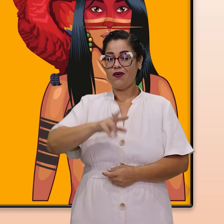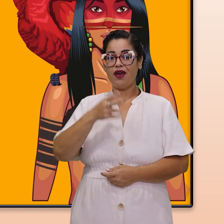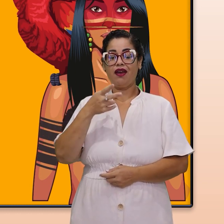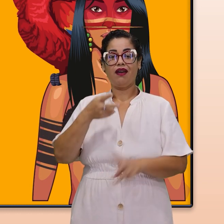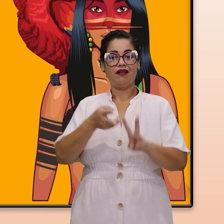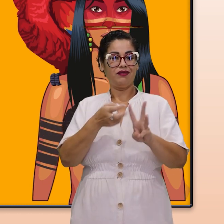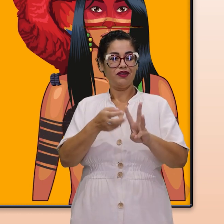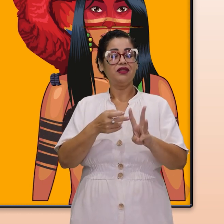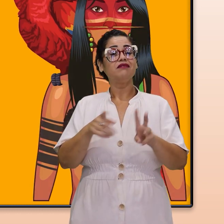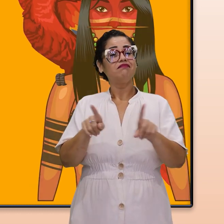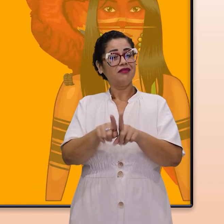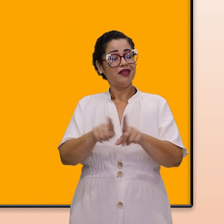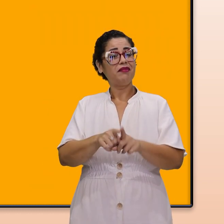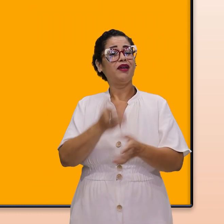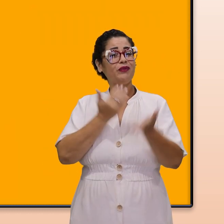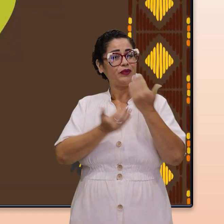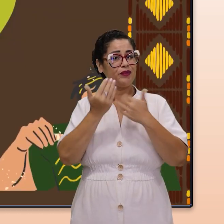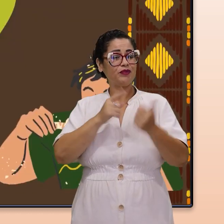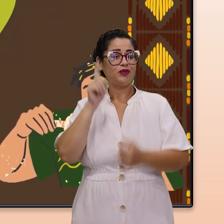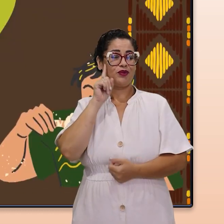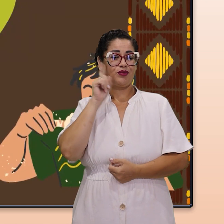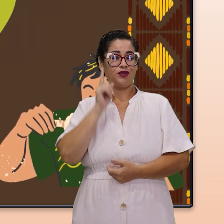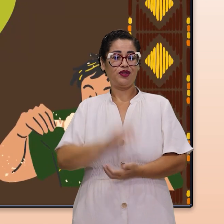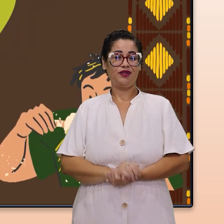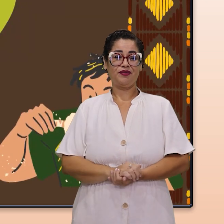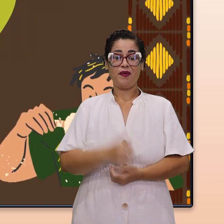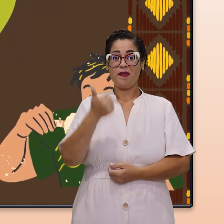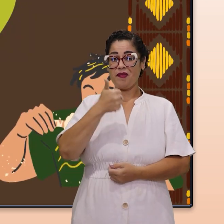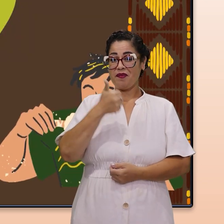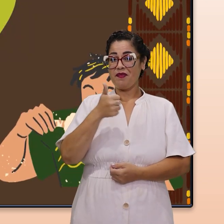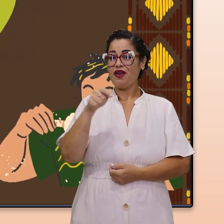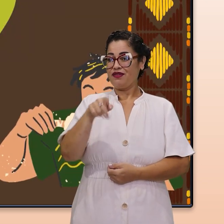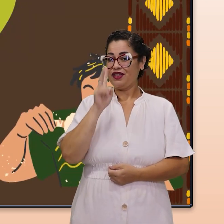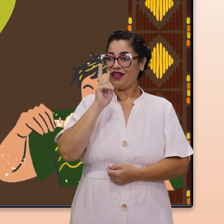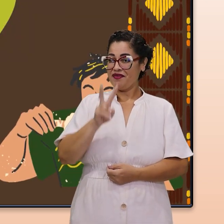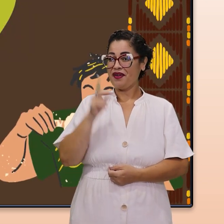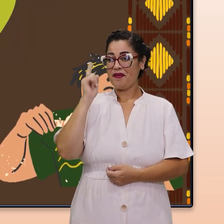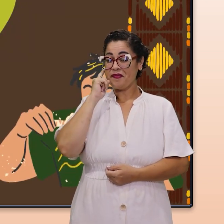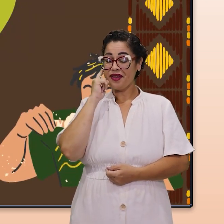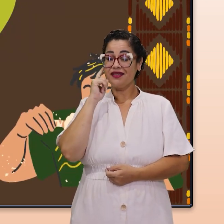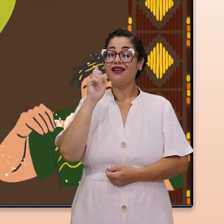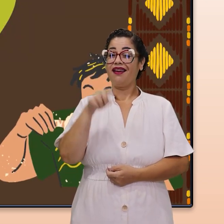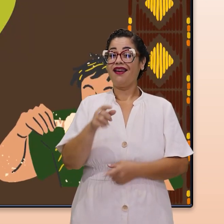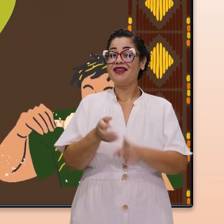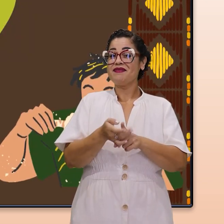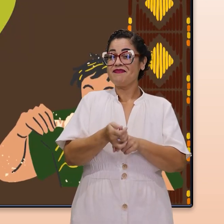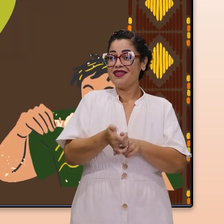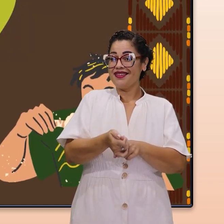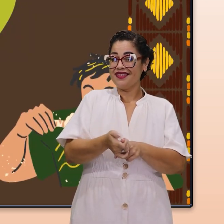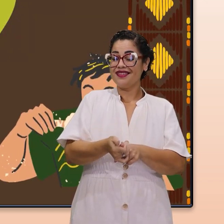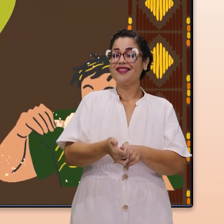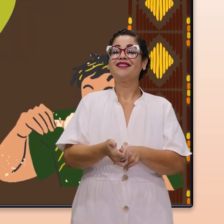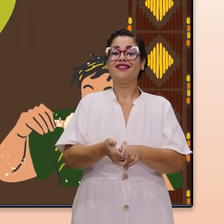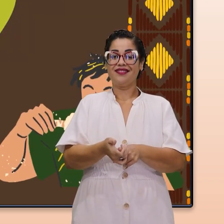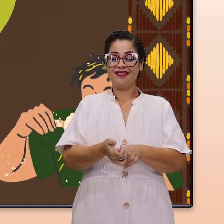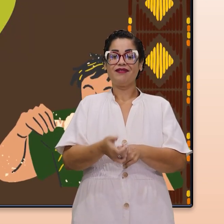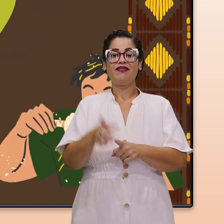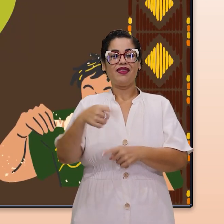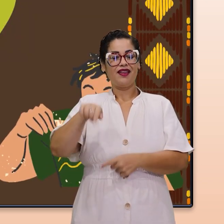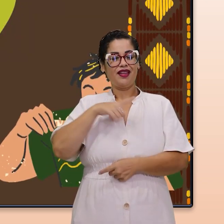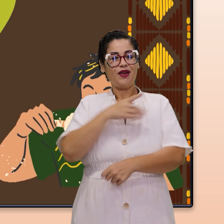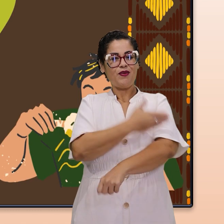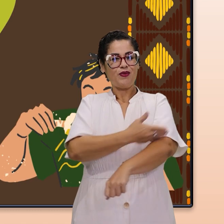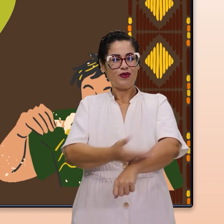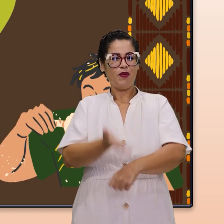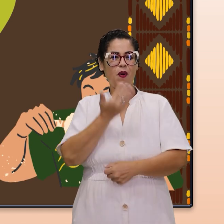indígenas, também consumimos no nosso dia a dia. O primeiro deles, que você já deve estar pensando, é o milho. Nós temos